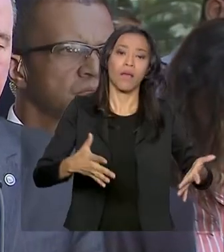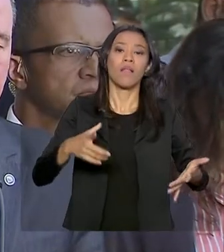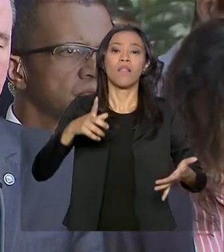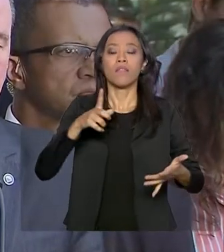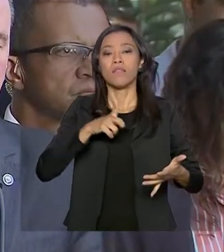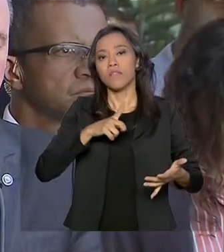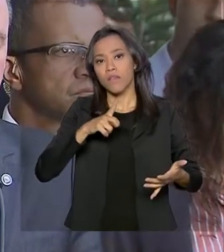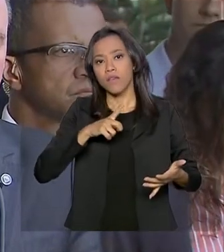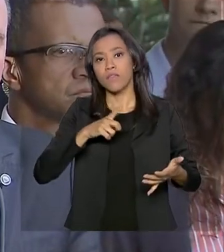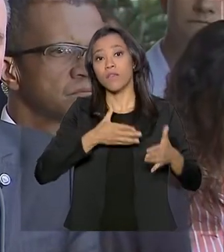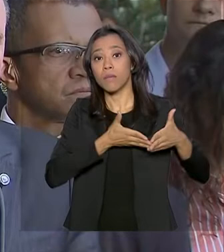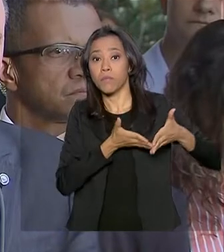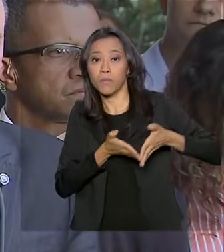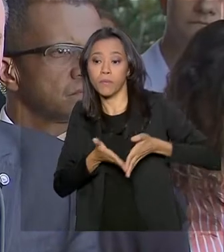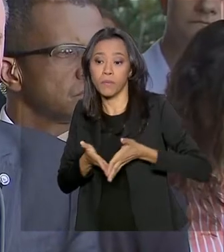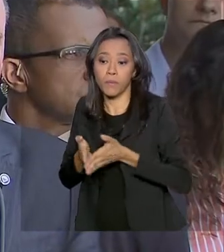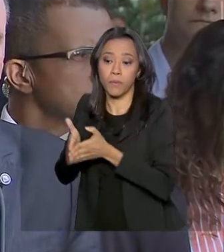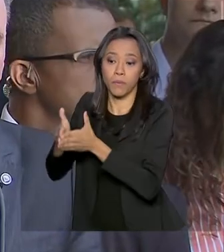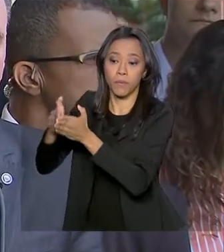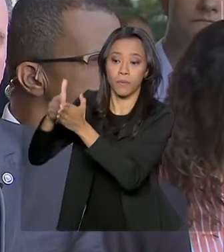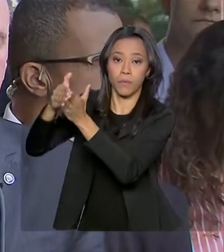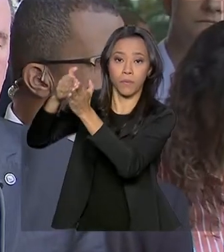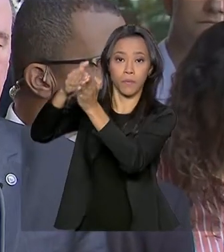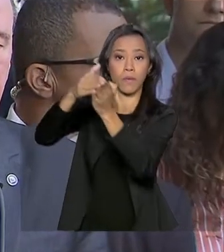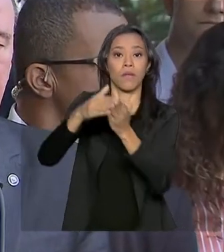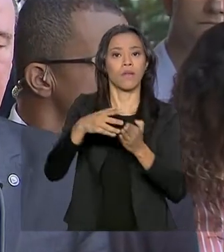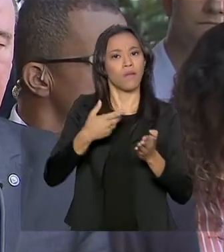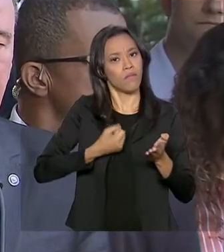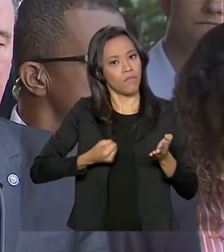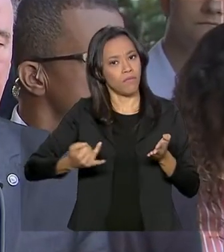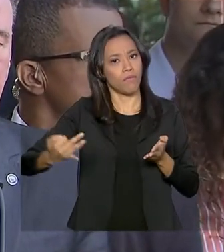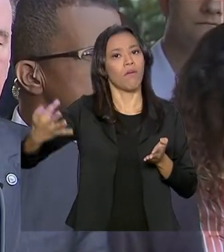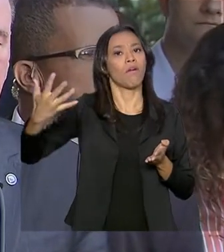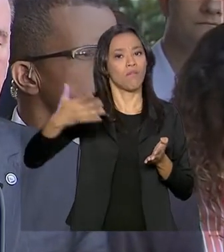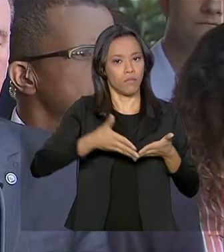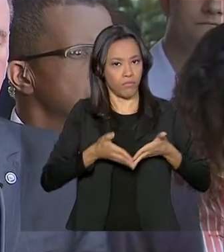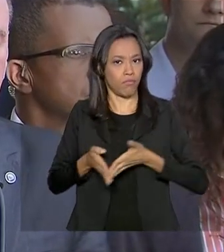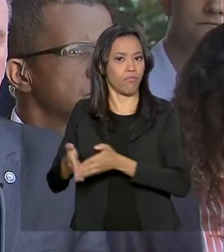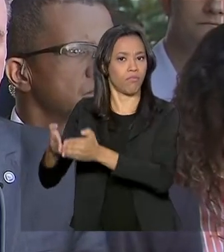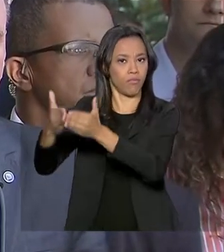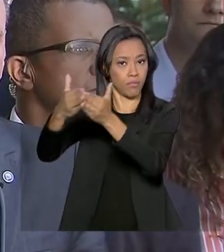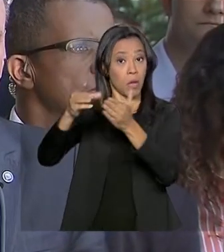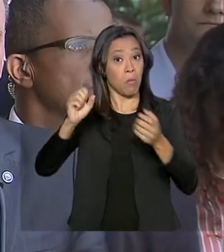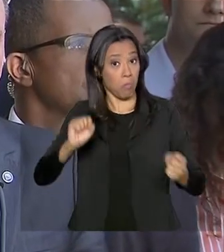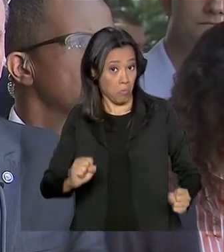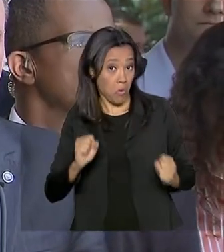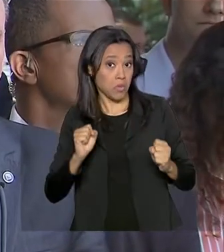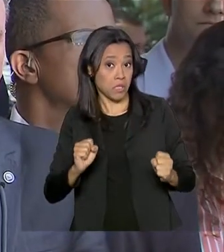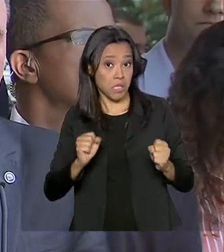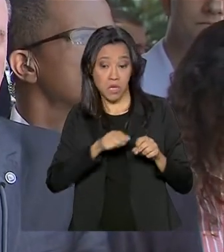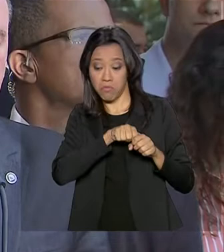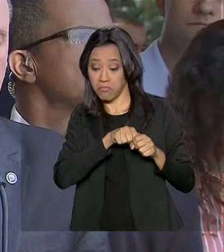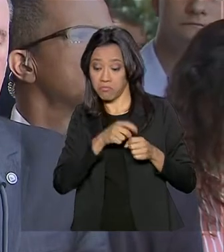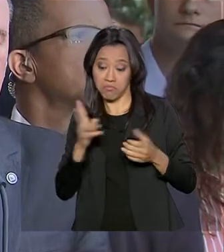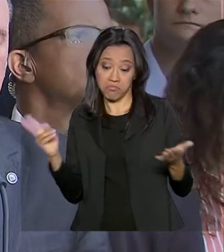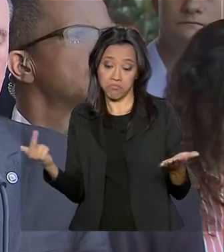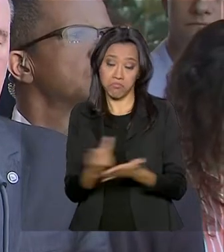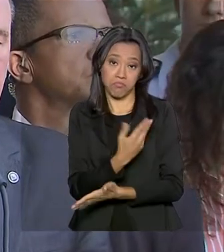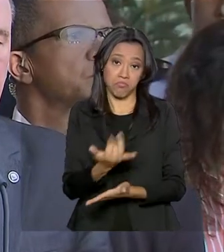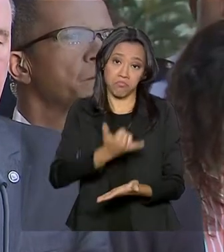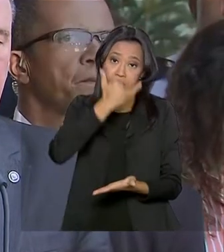esse trajeto por aquela região e pode ser algo criminoso, pode ser um vazamento acidental,